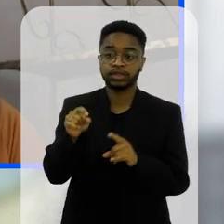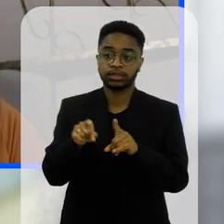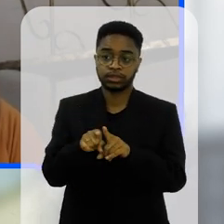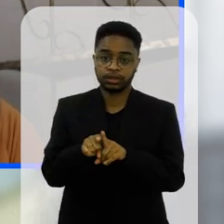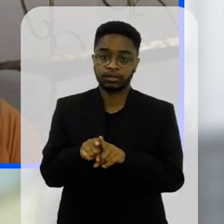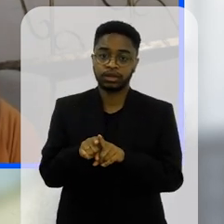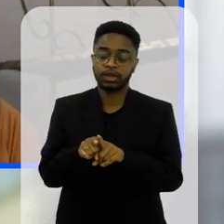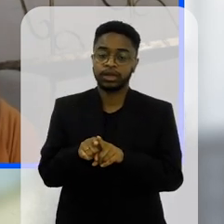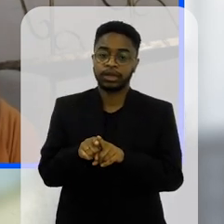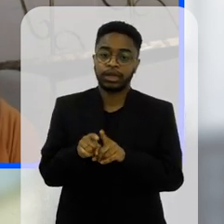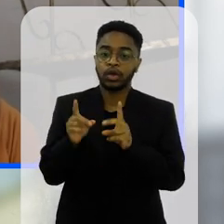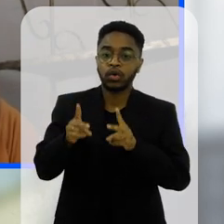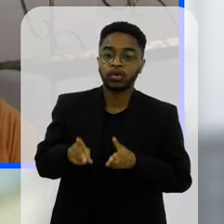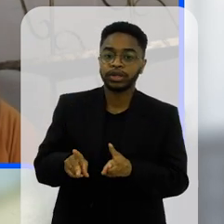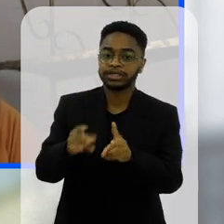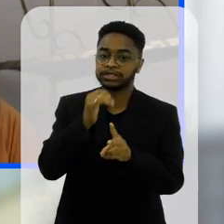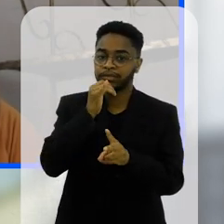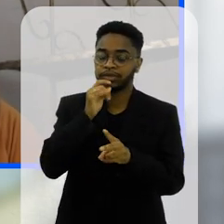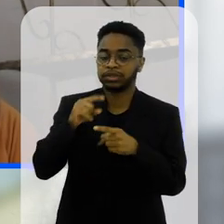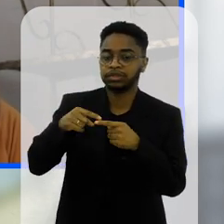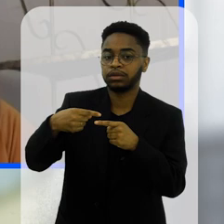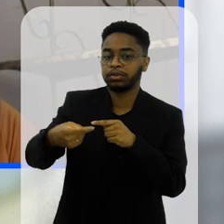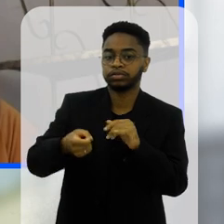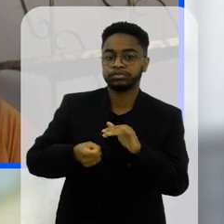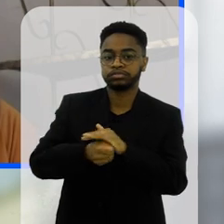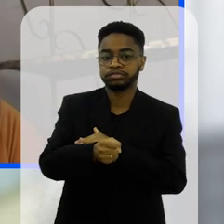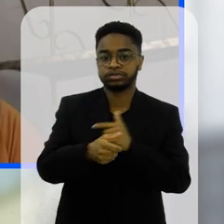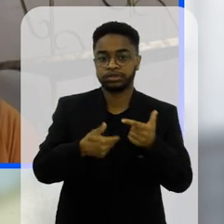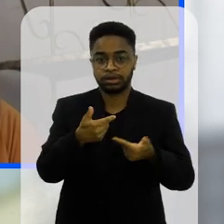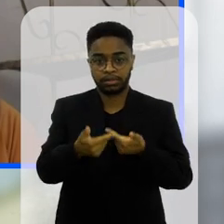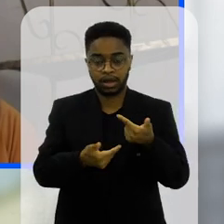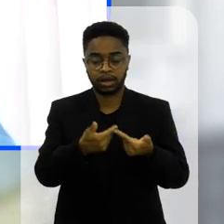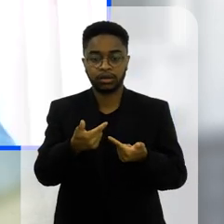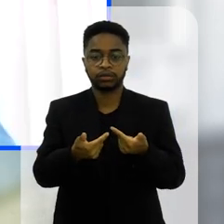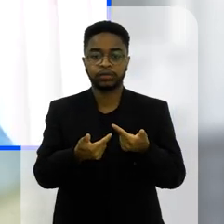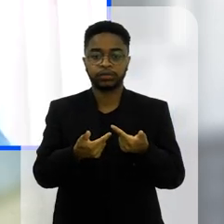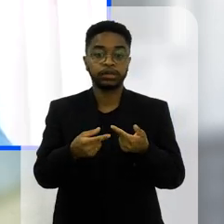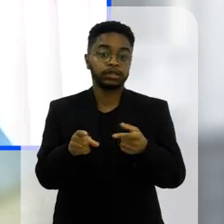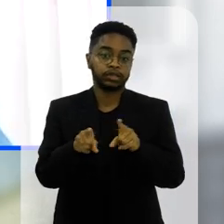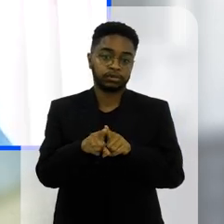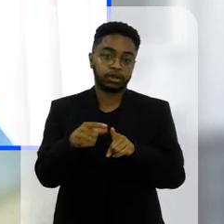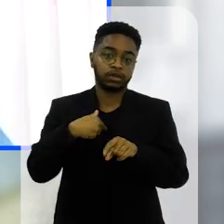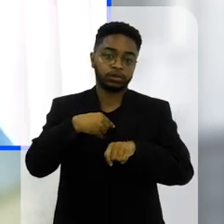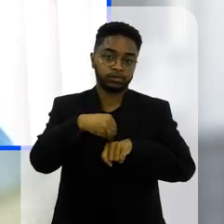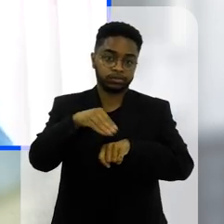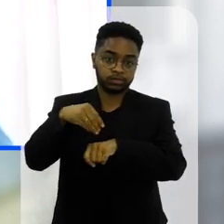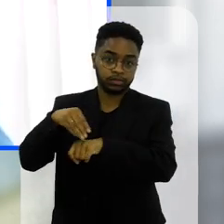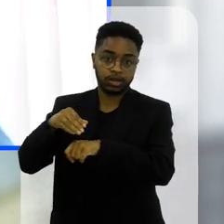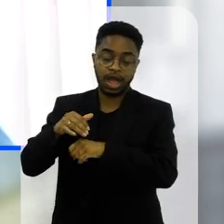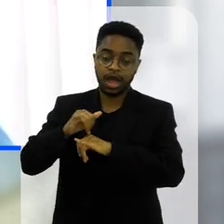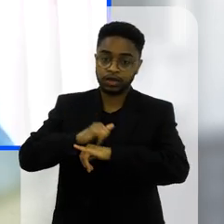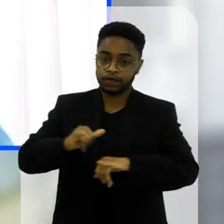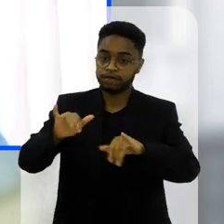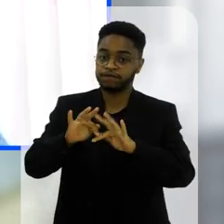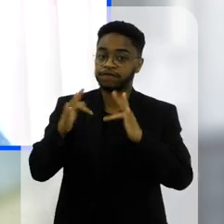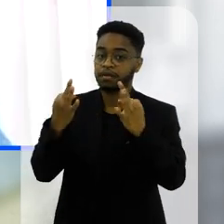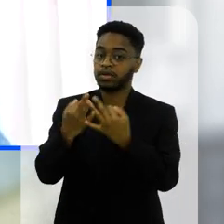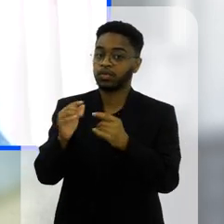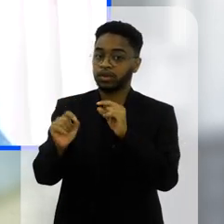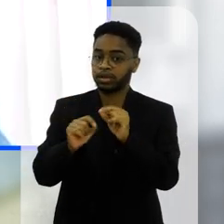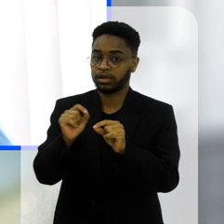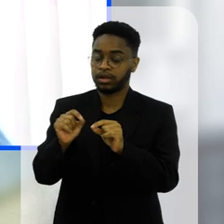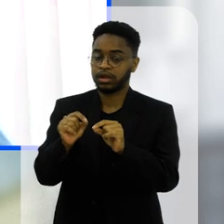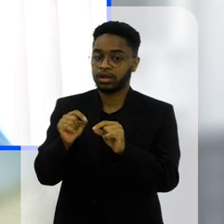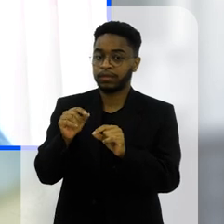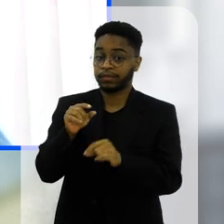terão quando eles estiverem incluídos no mercado de trabalho e tudo mais é que e eu costumo dizer isso com os responsáveis o que vai fazer